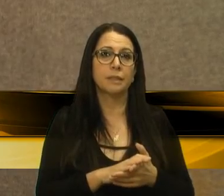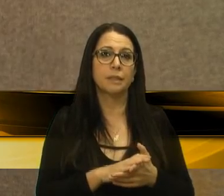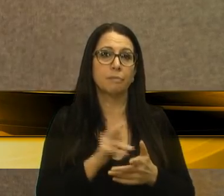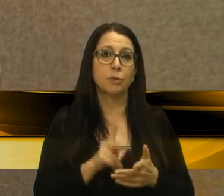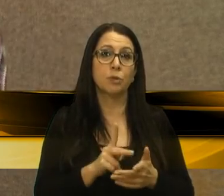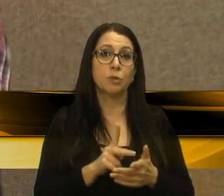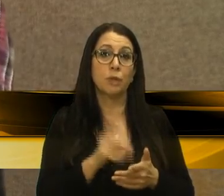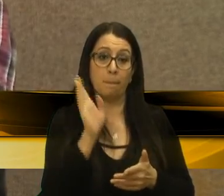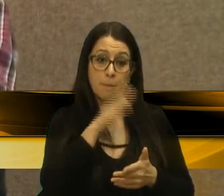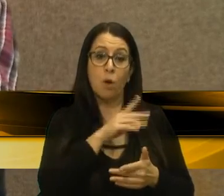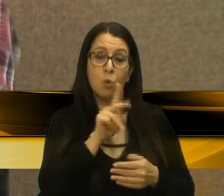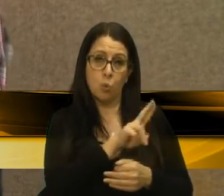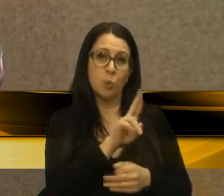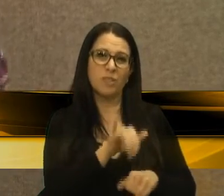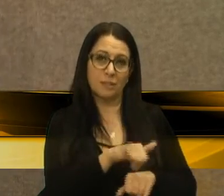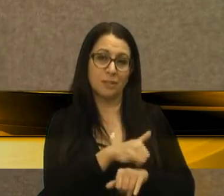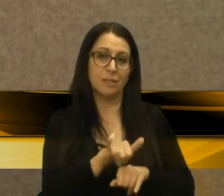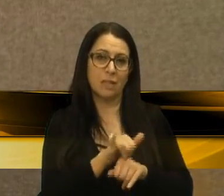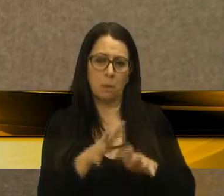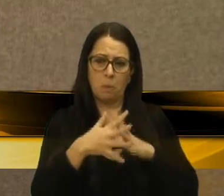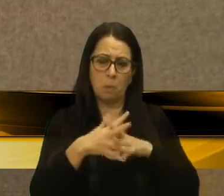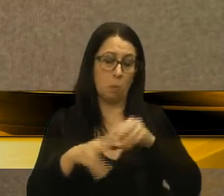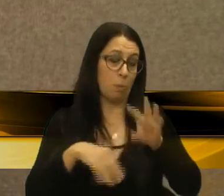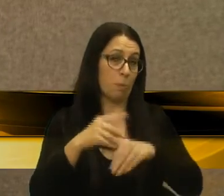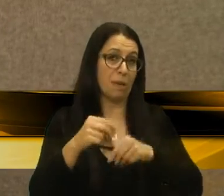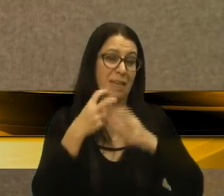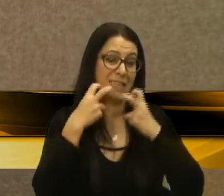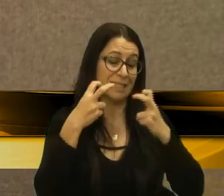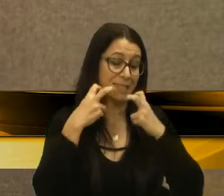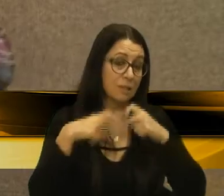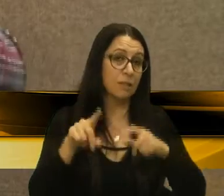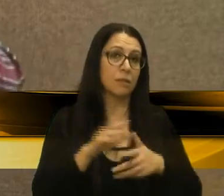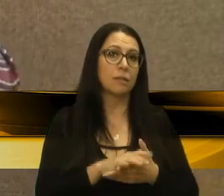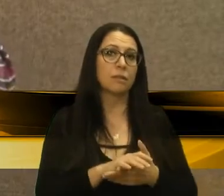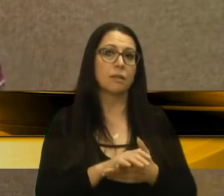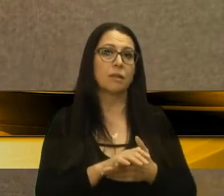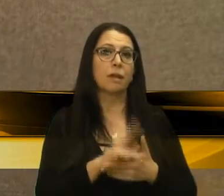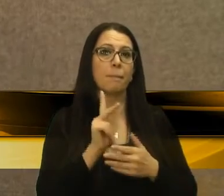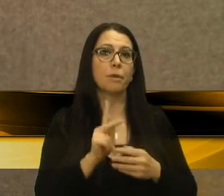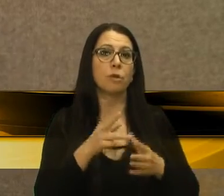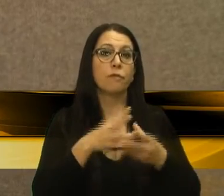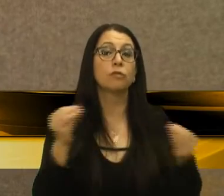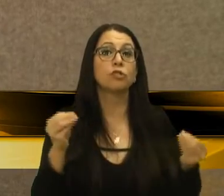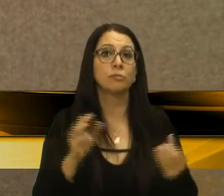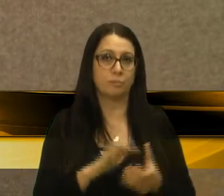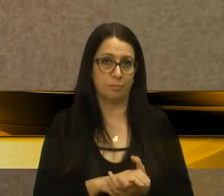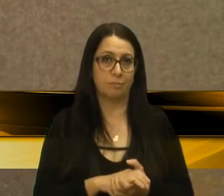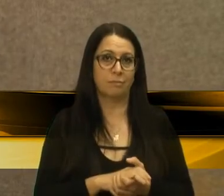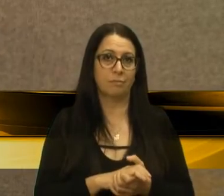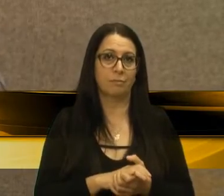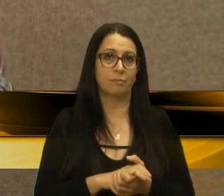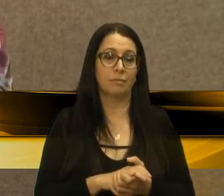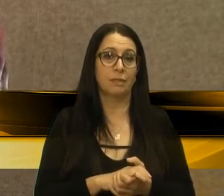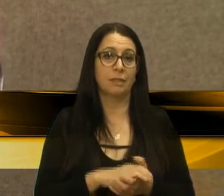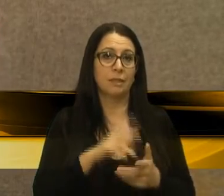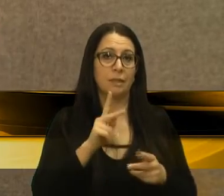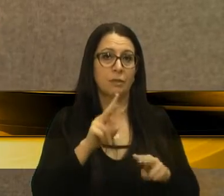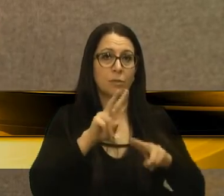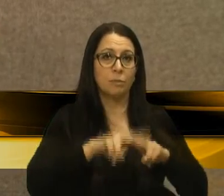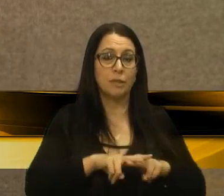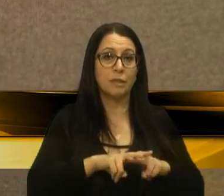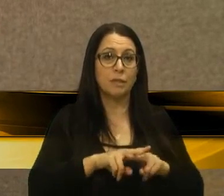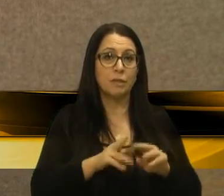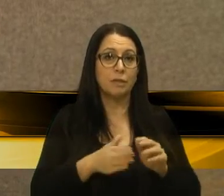essa estratégia. Vão fazer um tumulto, vão fazer um griteiro e o cara fugiu. E os detentos foram